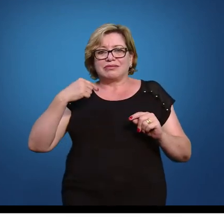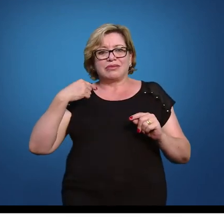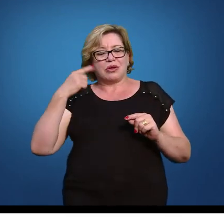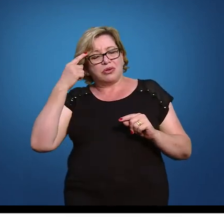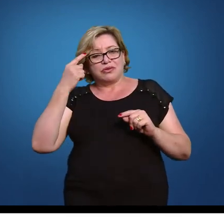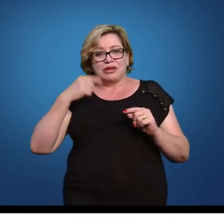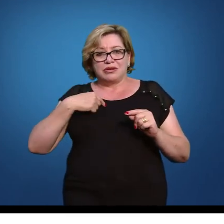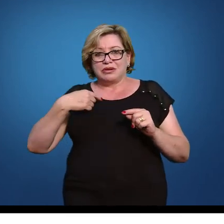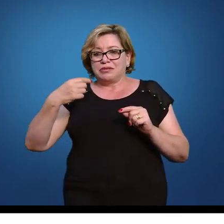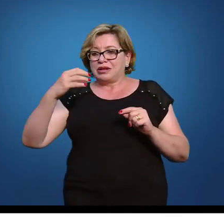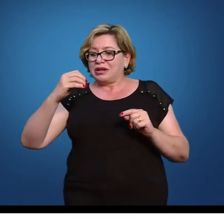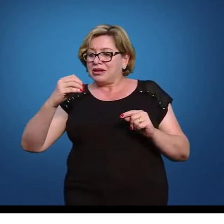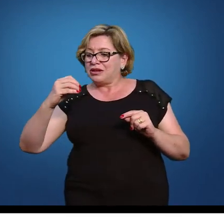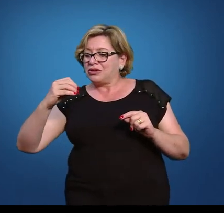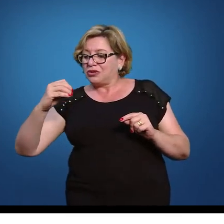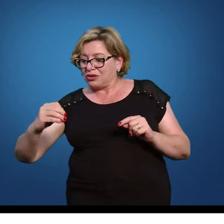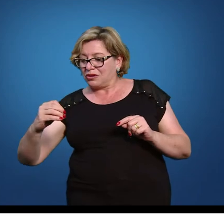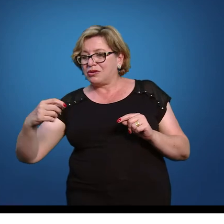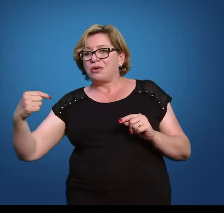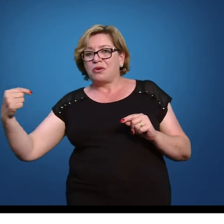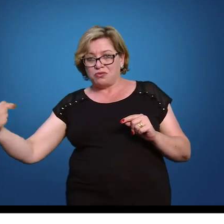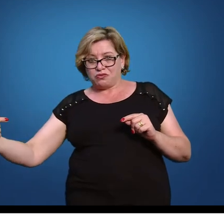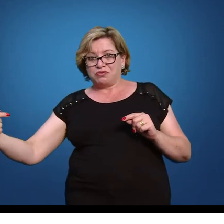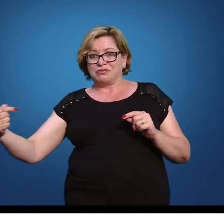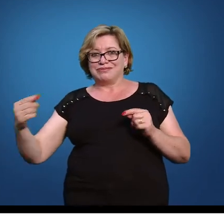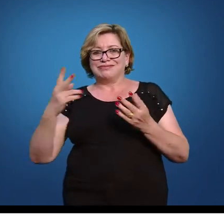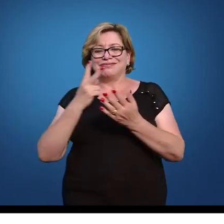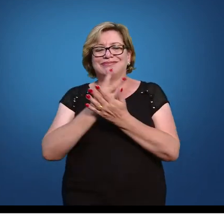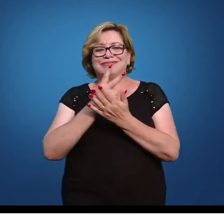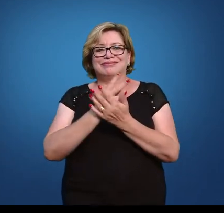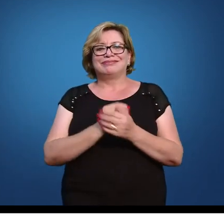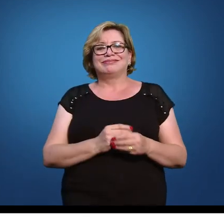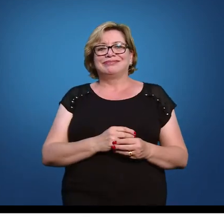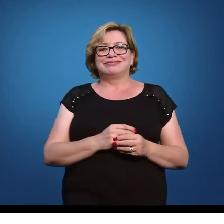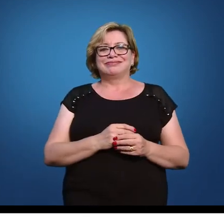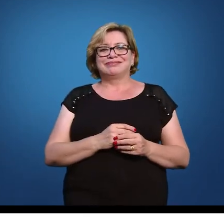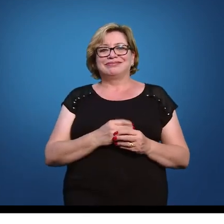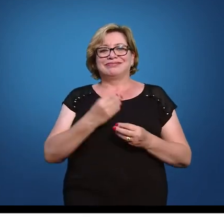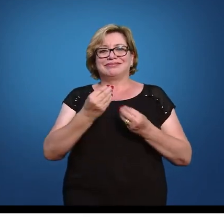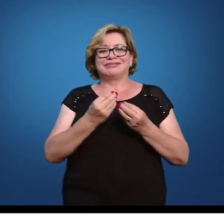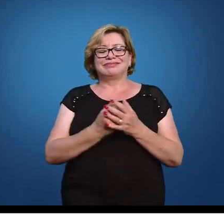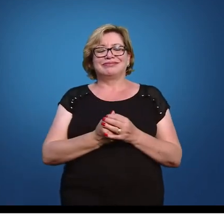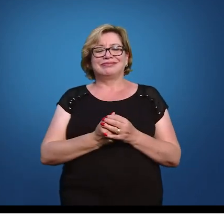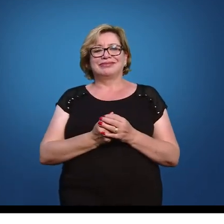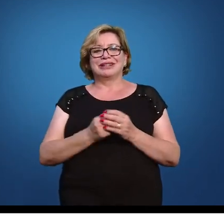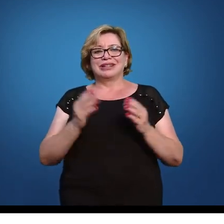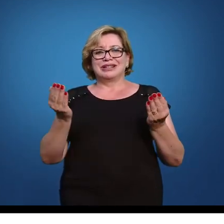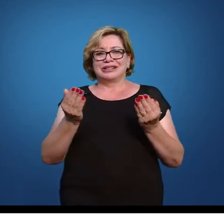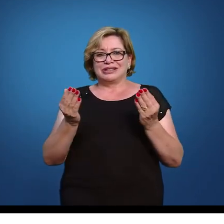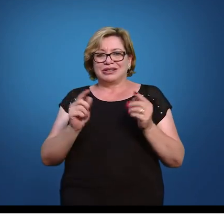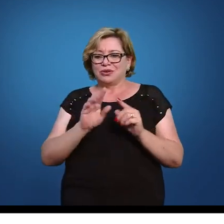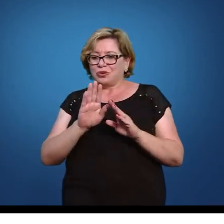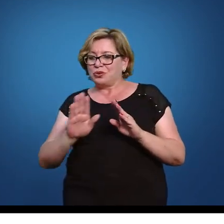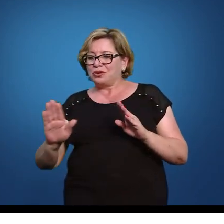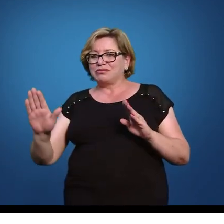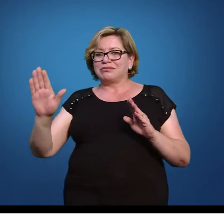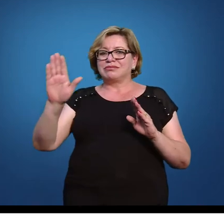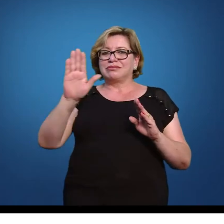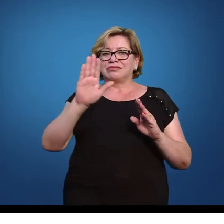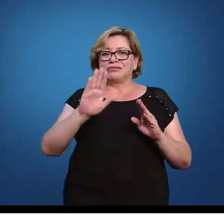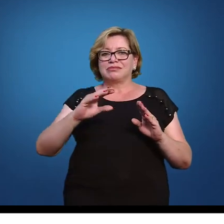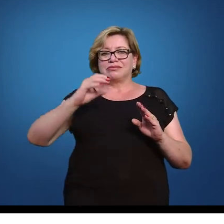o primeiro representa 1,90 o segundo 1,91 utilizando aqui o 0,01 então esse pedaço aqui